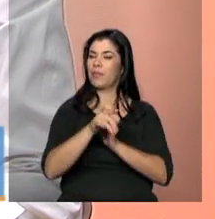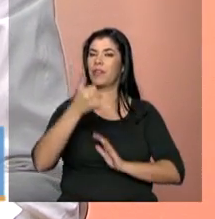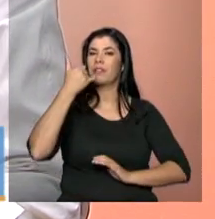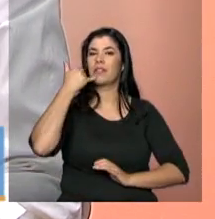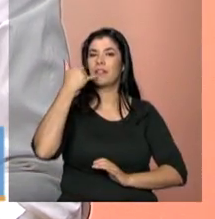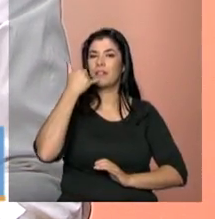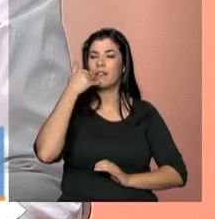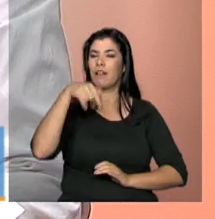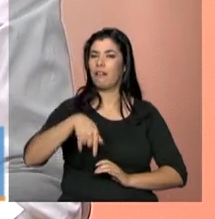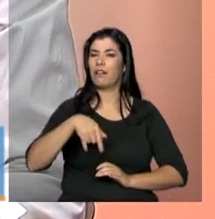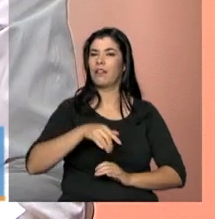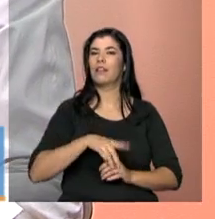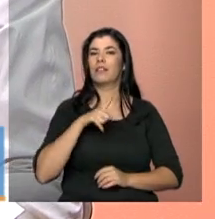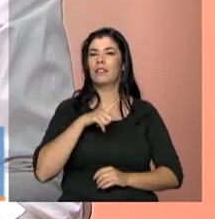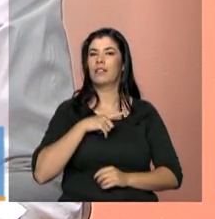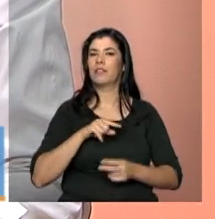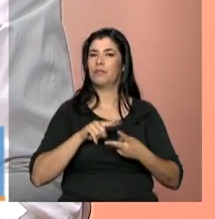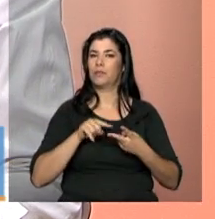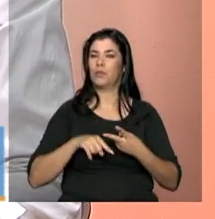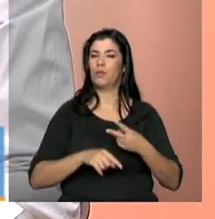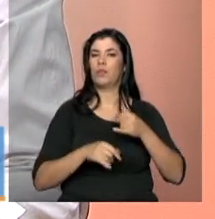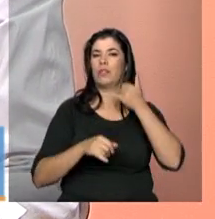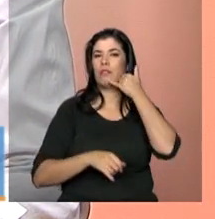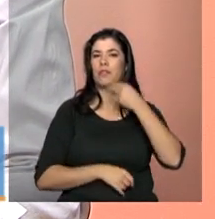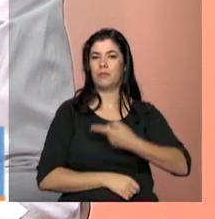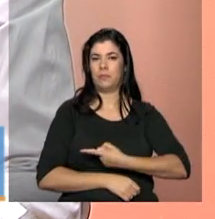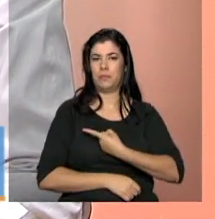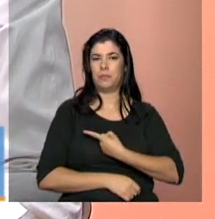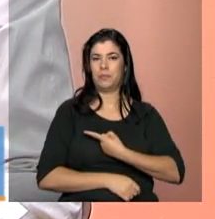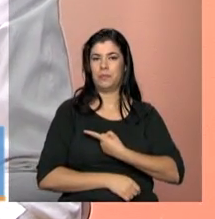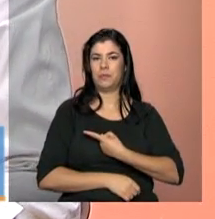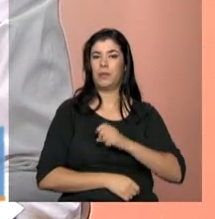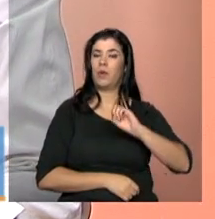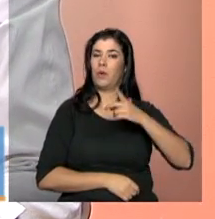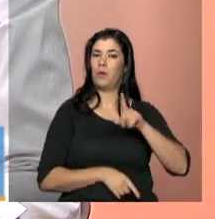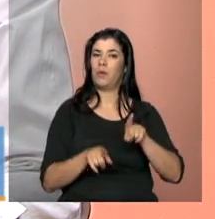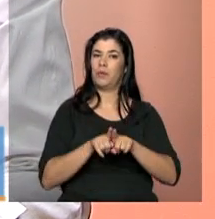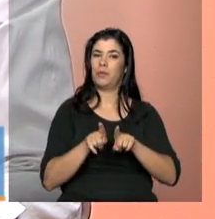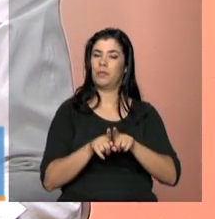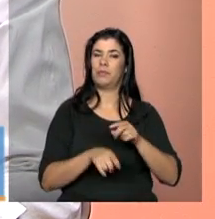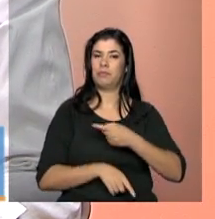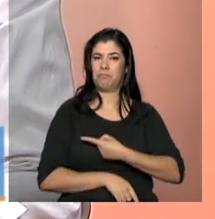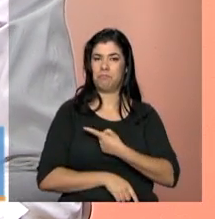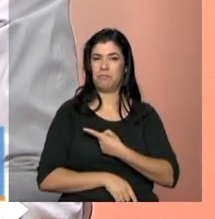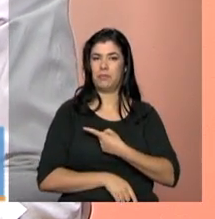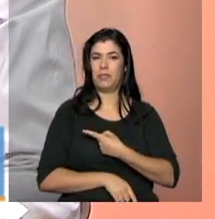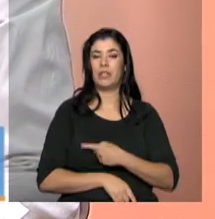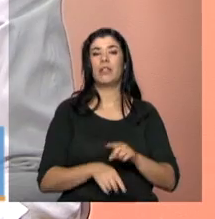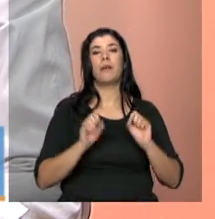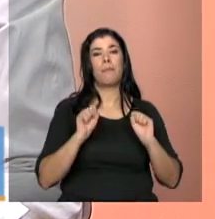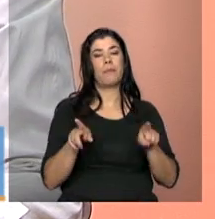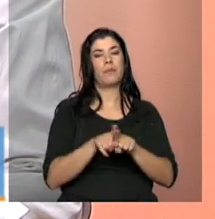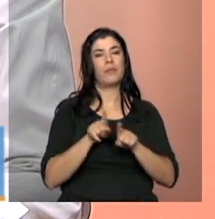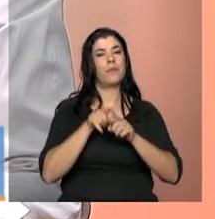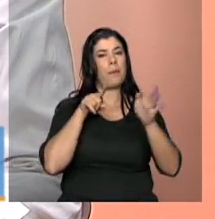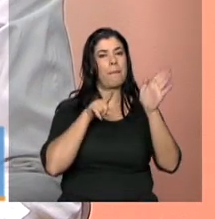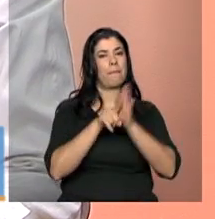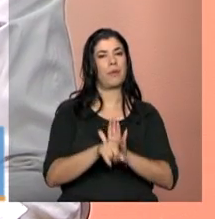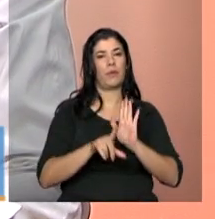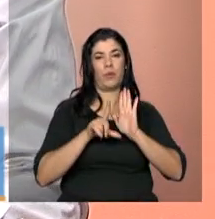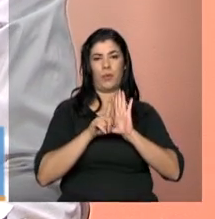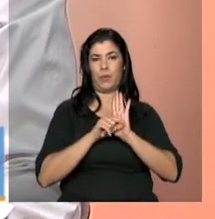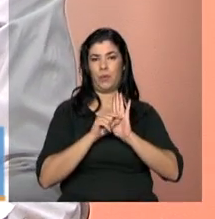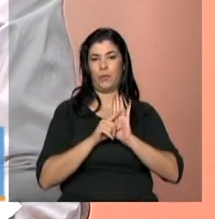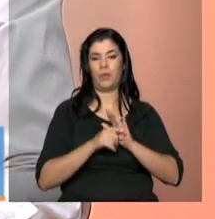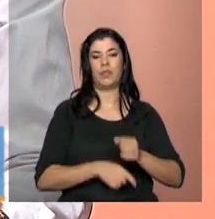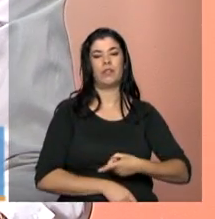operadora 61 3799 5859 ou 3799 5198 e pelo Twitter arroba